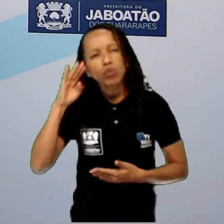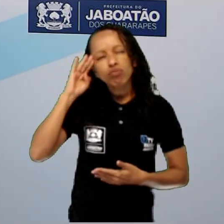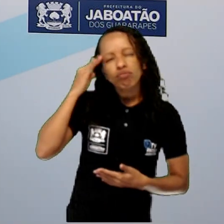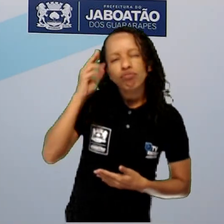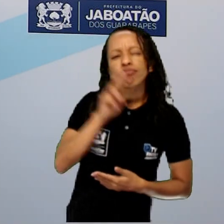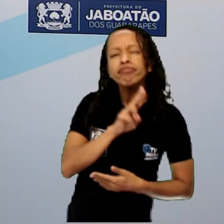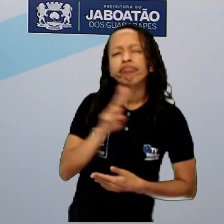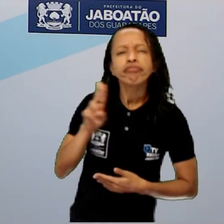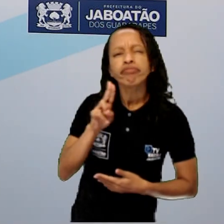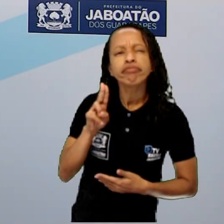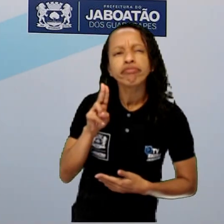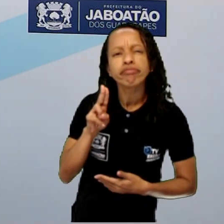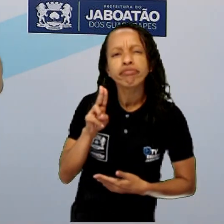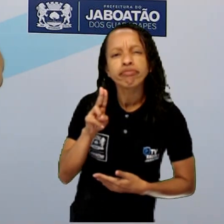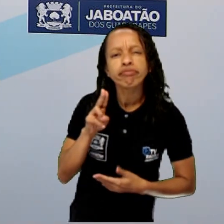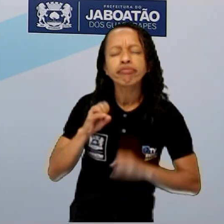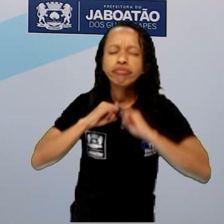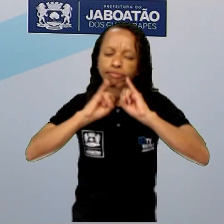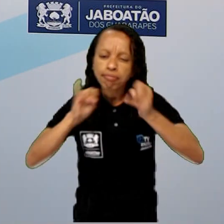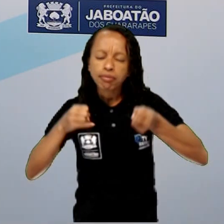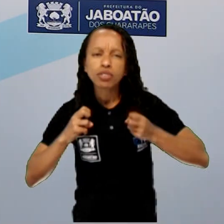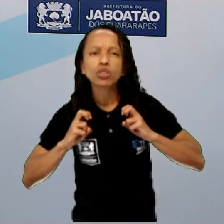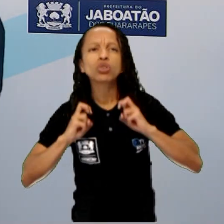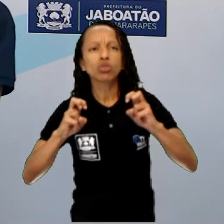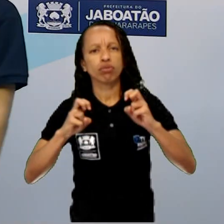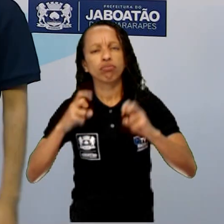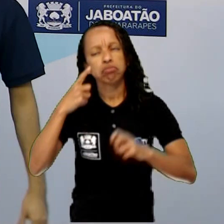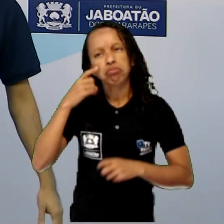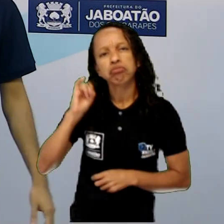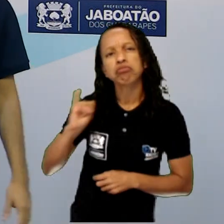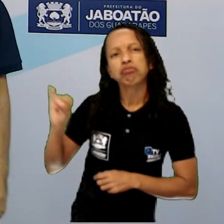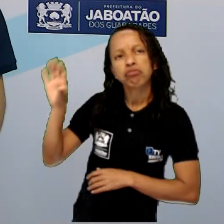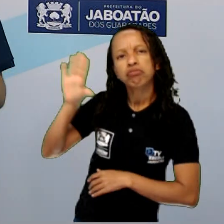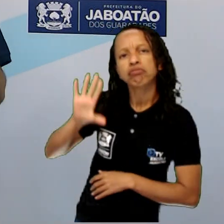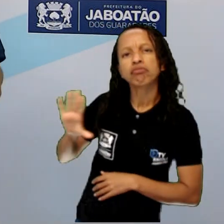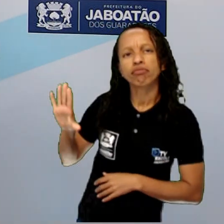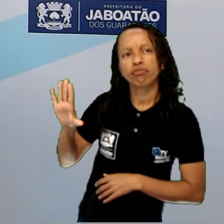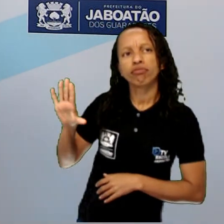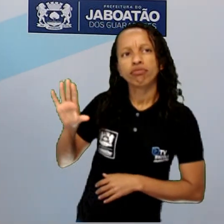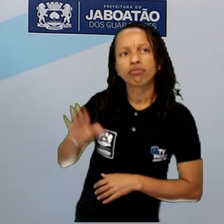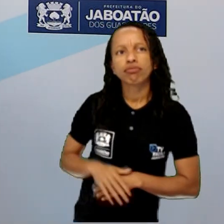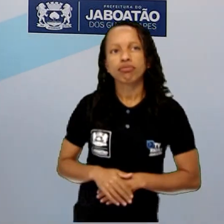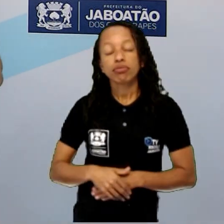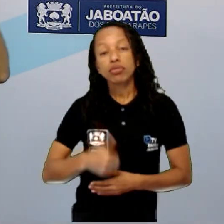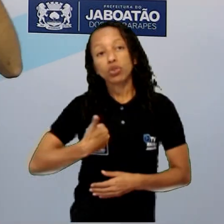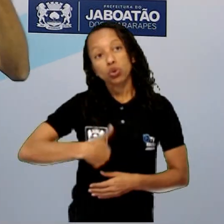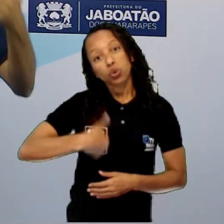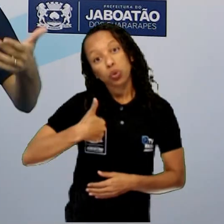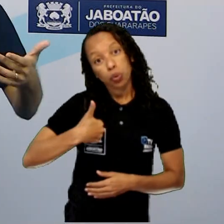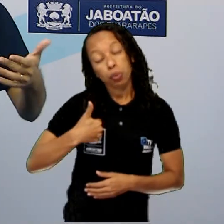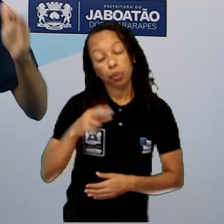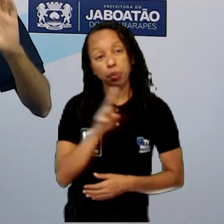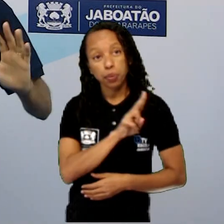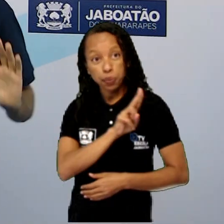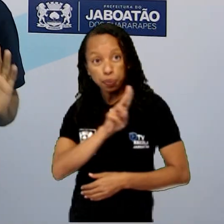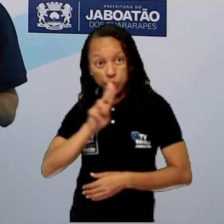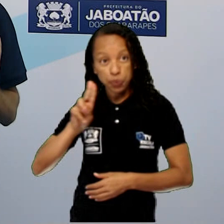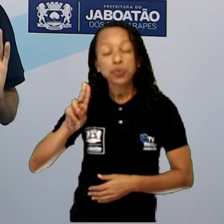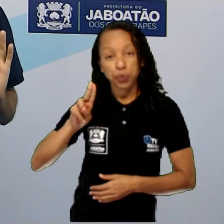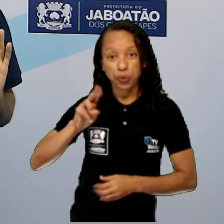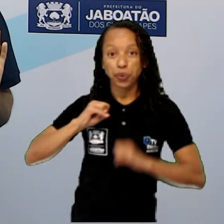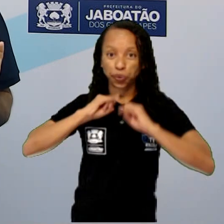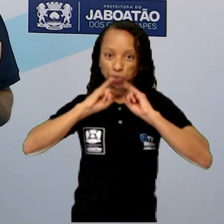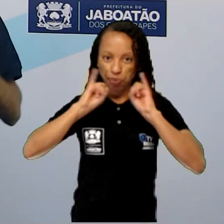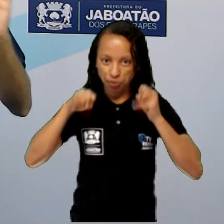aí, Jaboatão dos Guararapes, como você tá vendo aqui. Jaboatão dos Guararapes, o primeiro nome, gente, o primeiro nome de